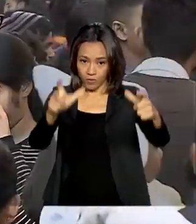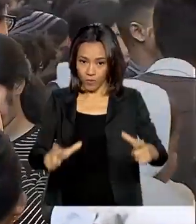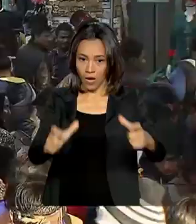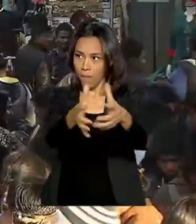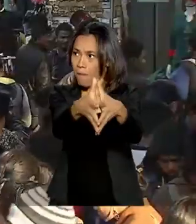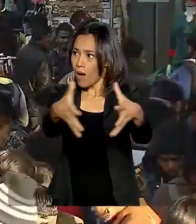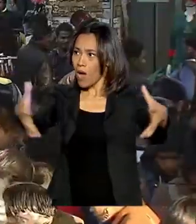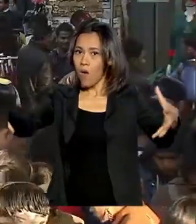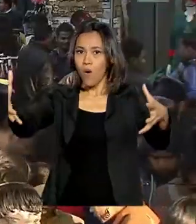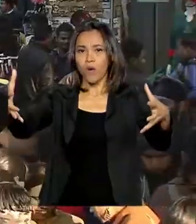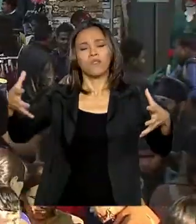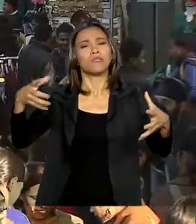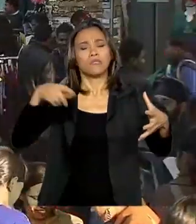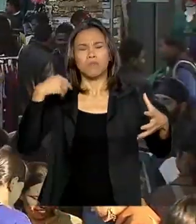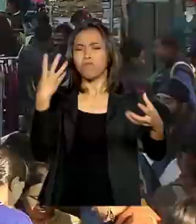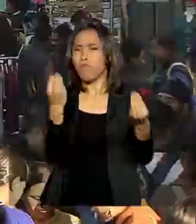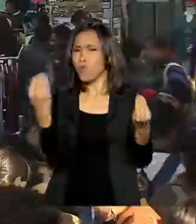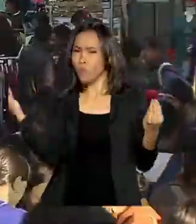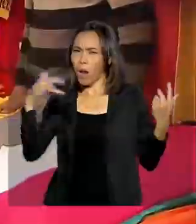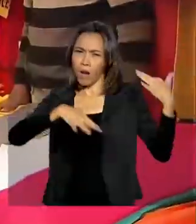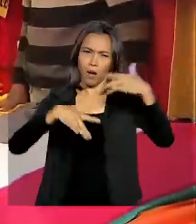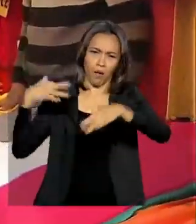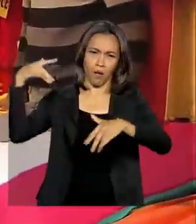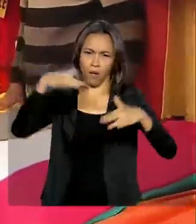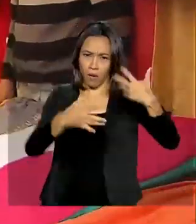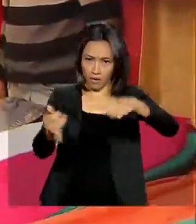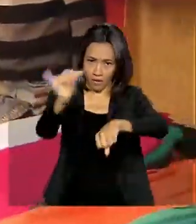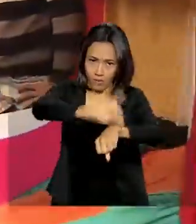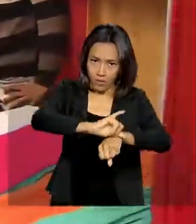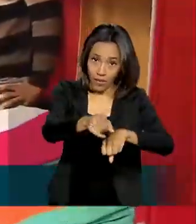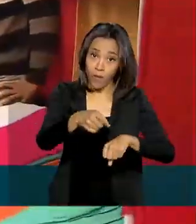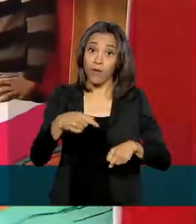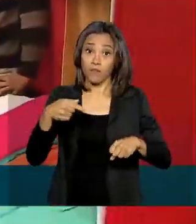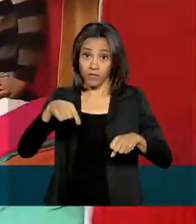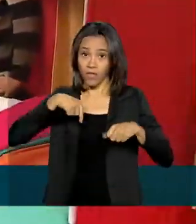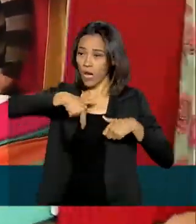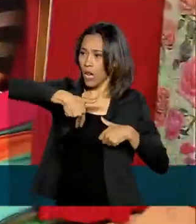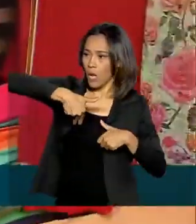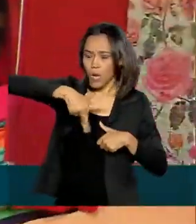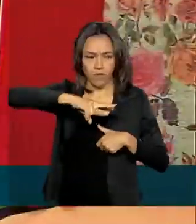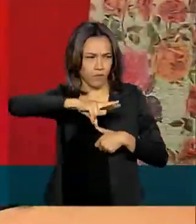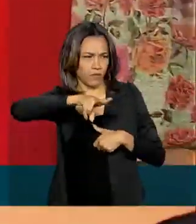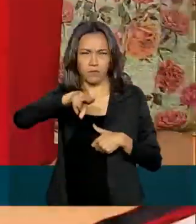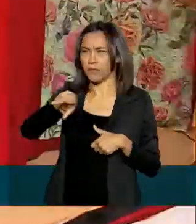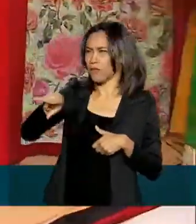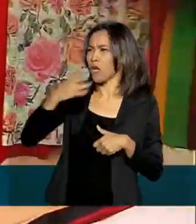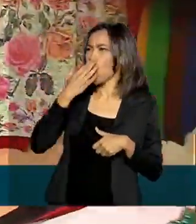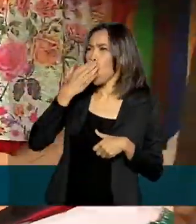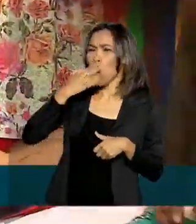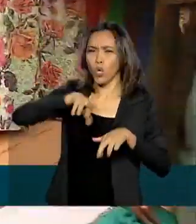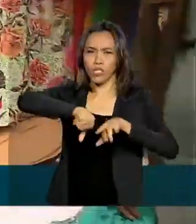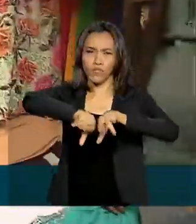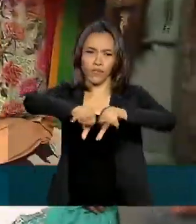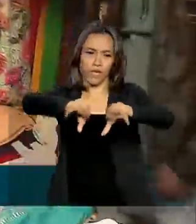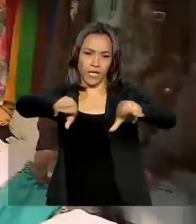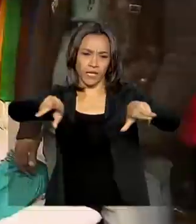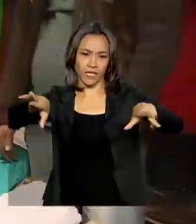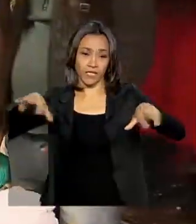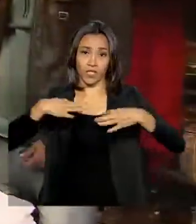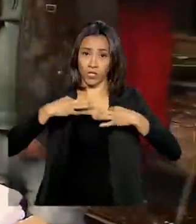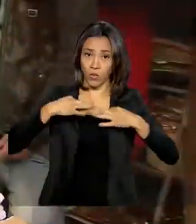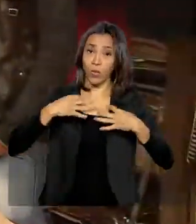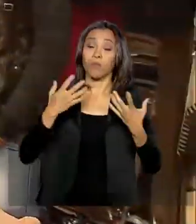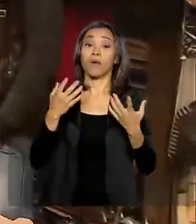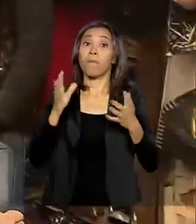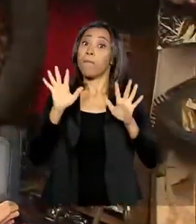maiores e mais movimentados de Delhi. Andar por um mercado indiano é encontrar toda essa diversidade de cores e de tecidos. Mas